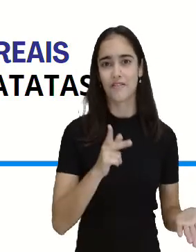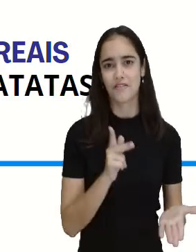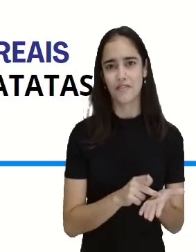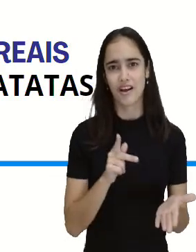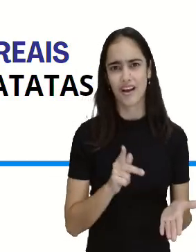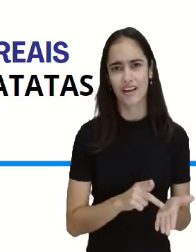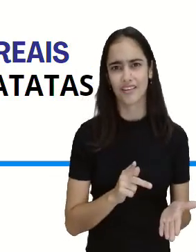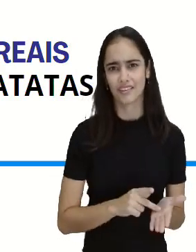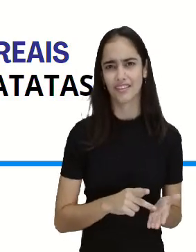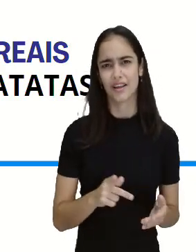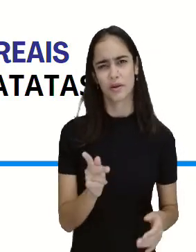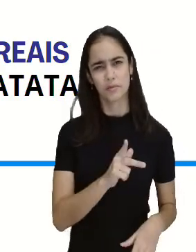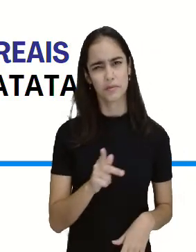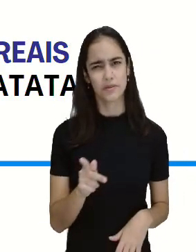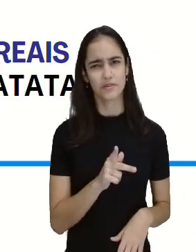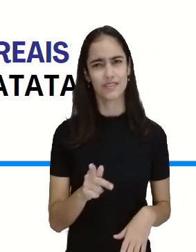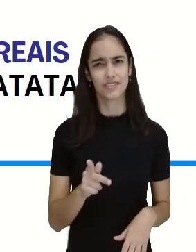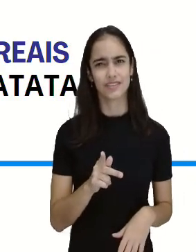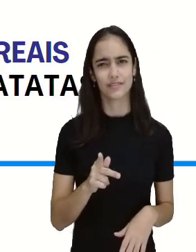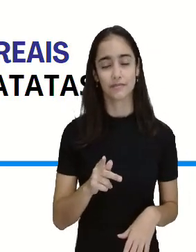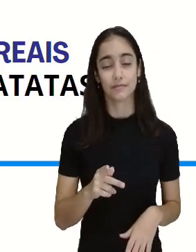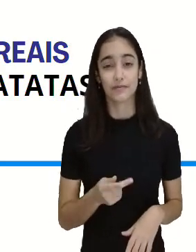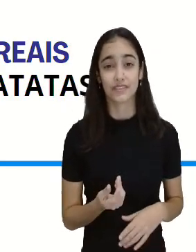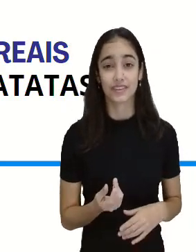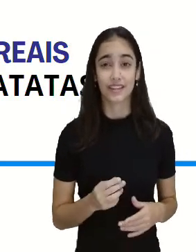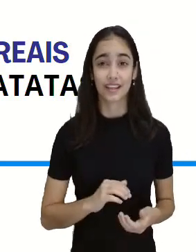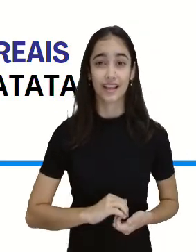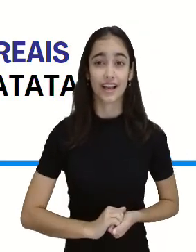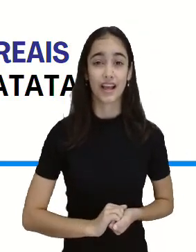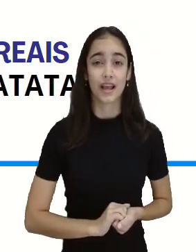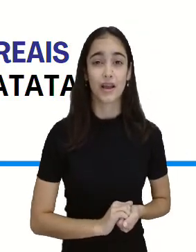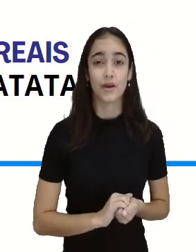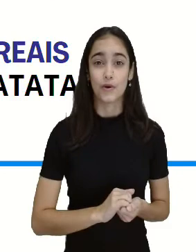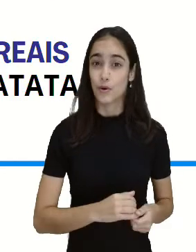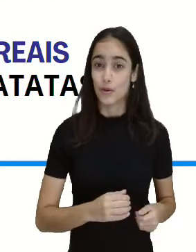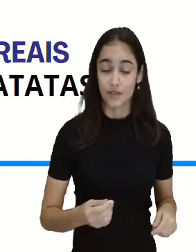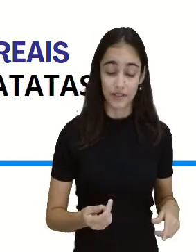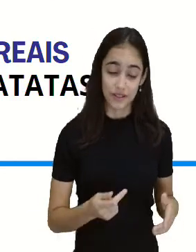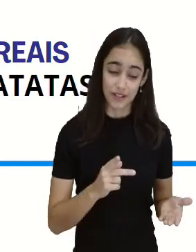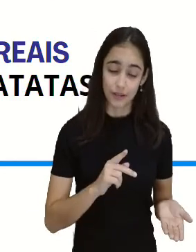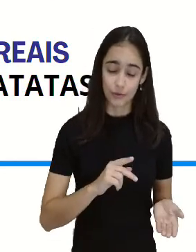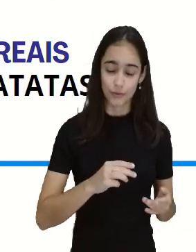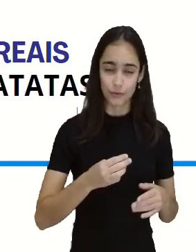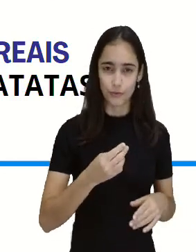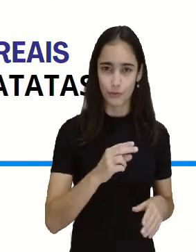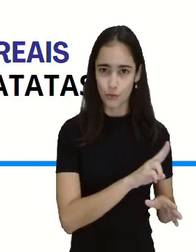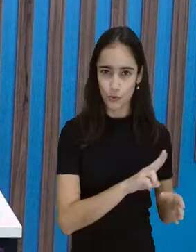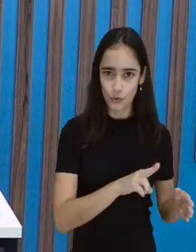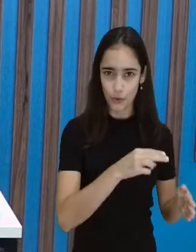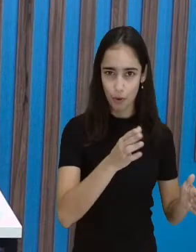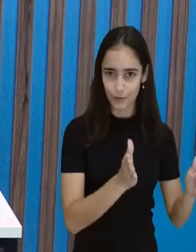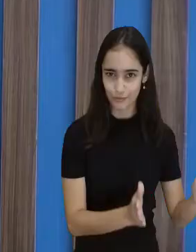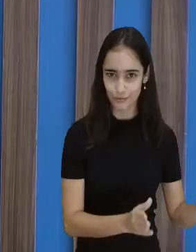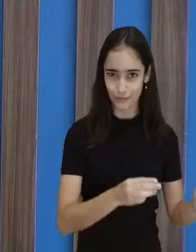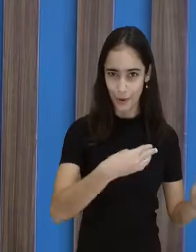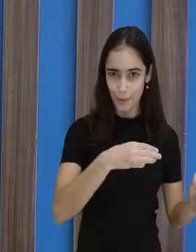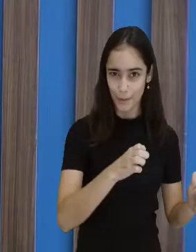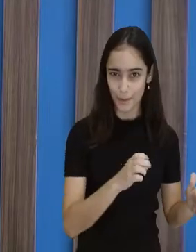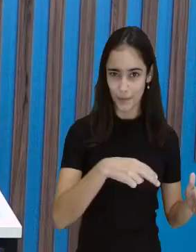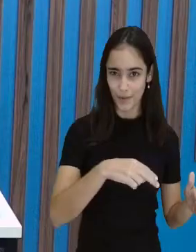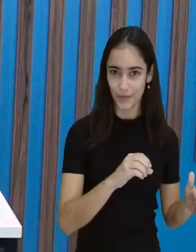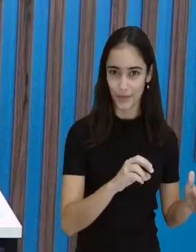nome fictício, olha. Pra pegar você, preço bom. E na verdade, o preço não está tão bom assim, não, né, professora Cátia? isso mesmo.